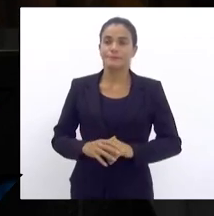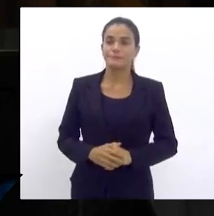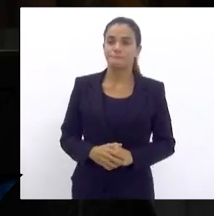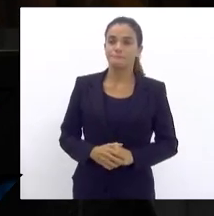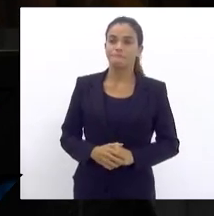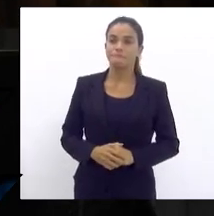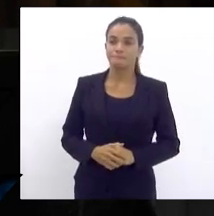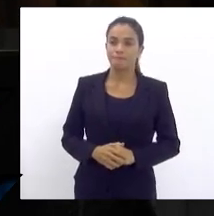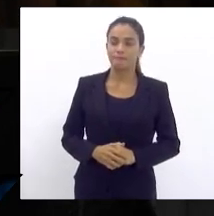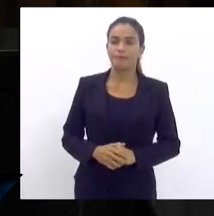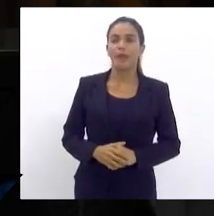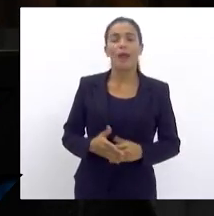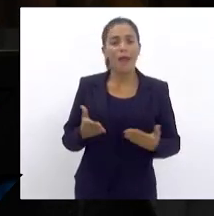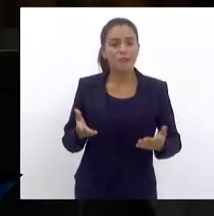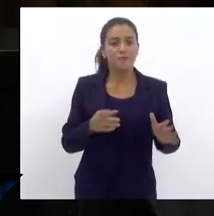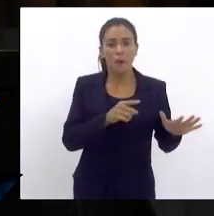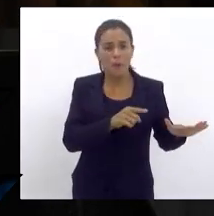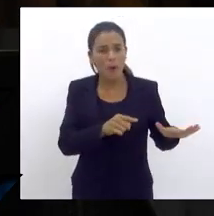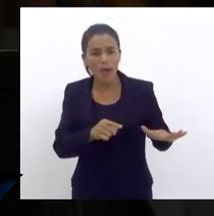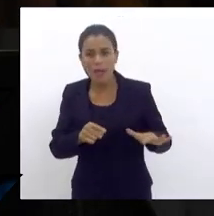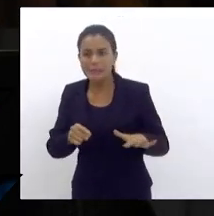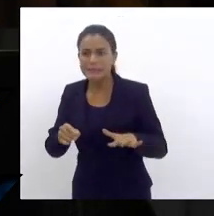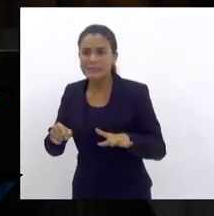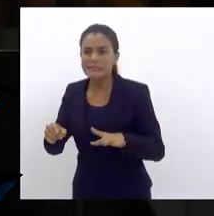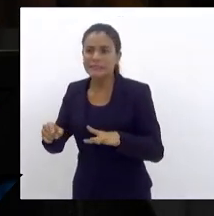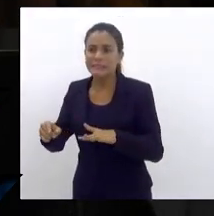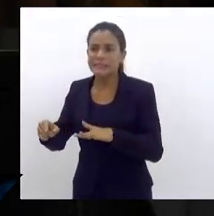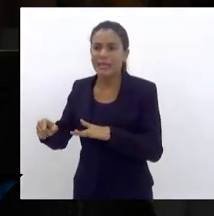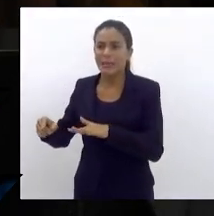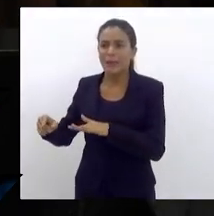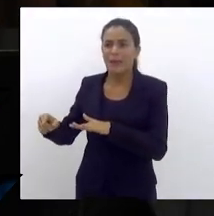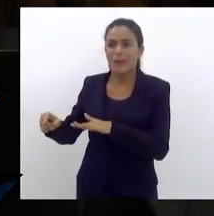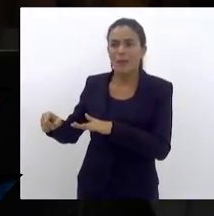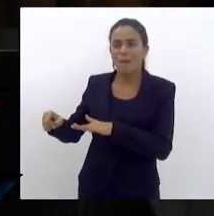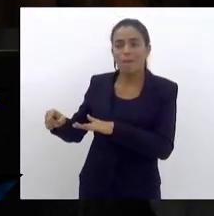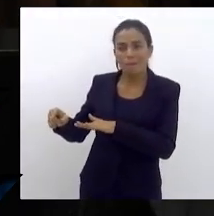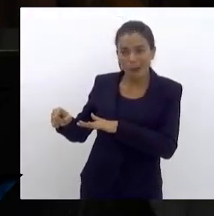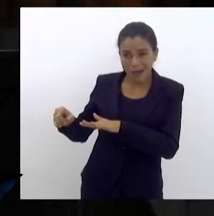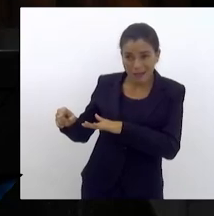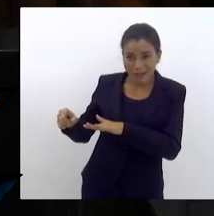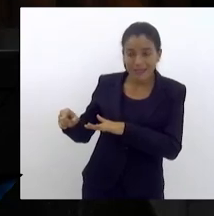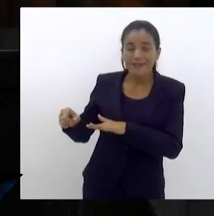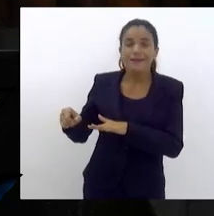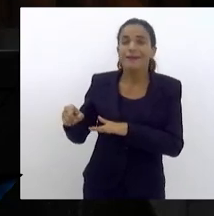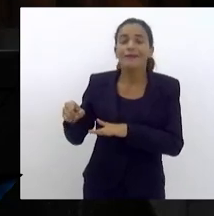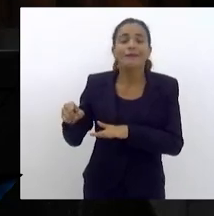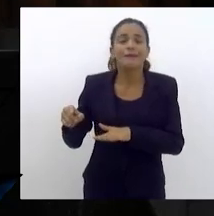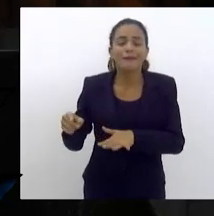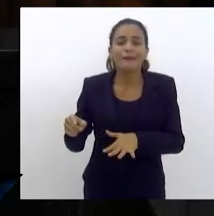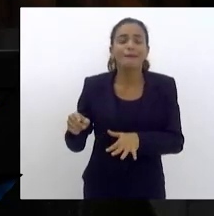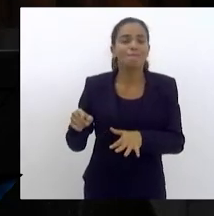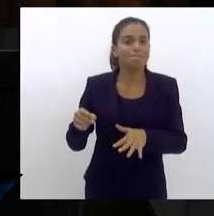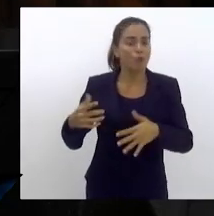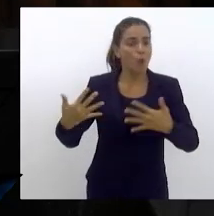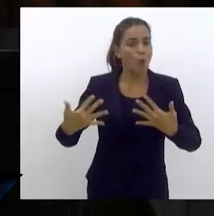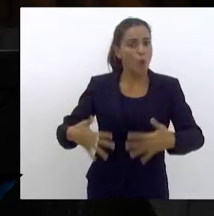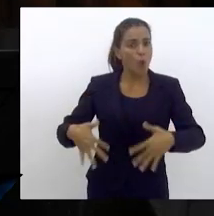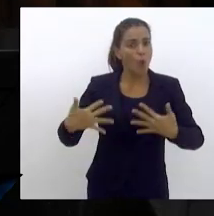esta foi uma semana que nos encheu